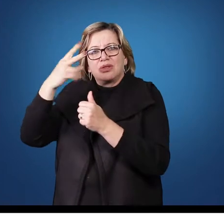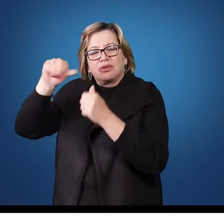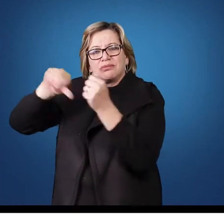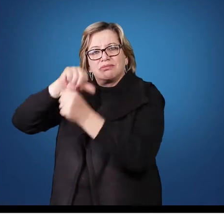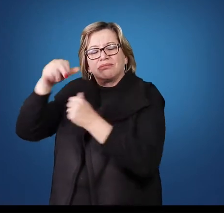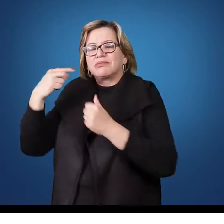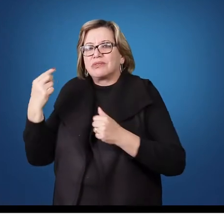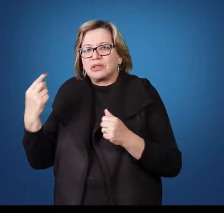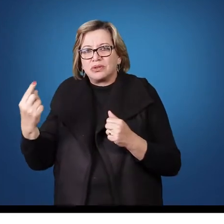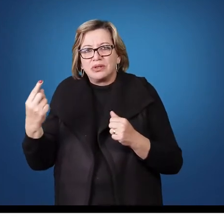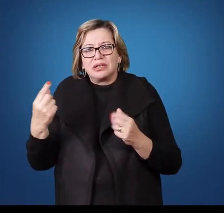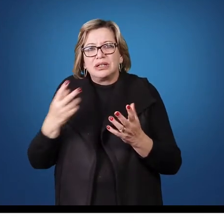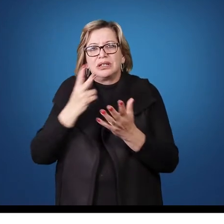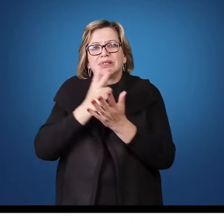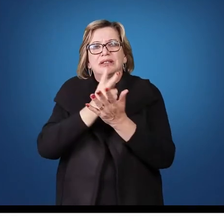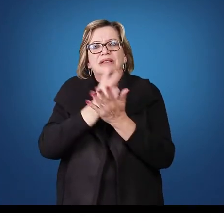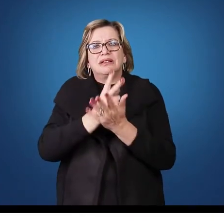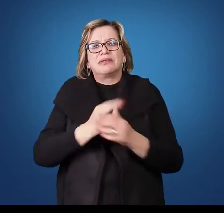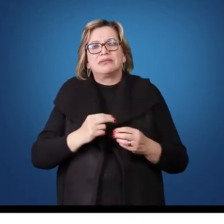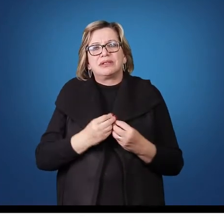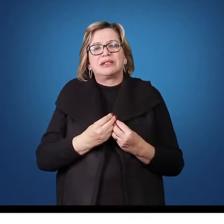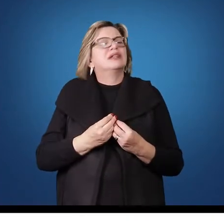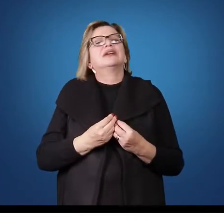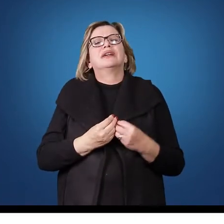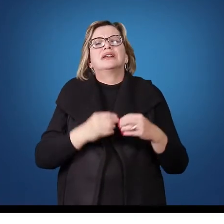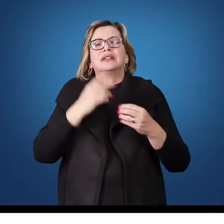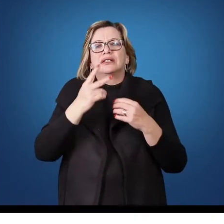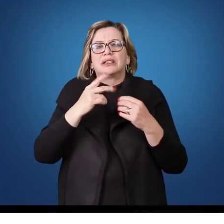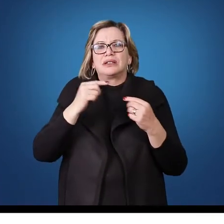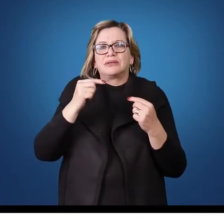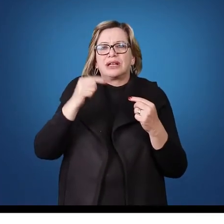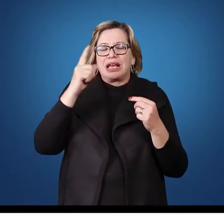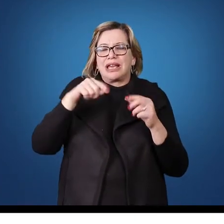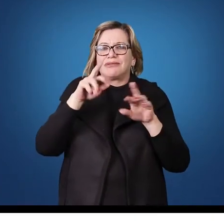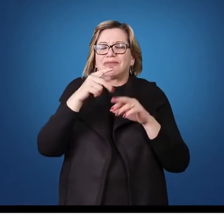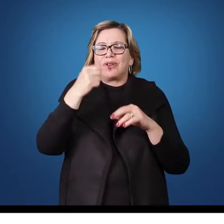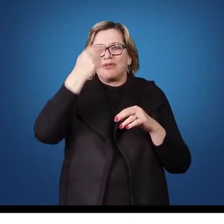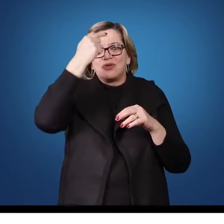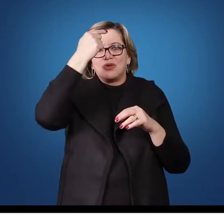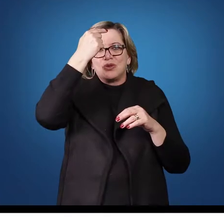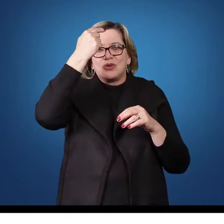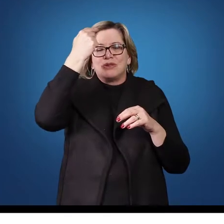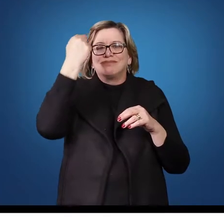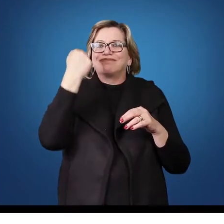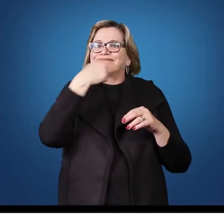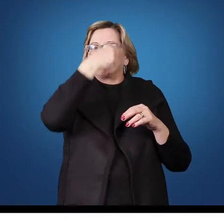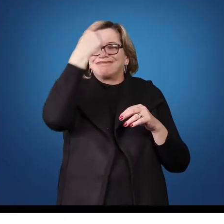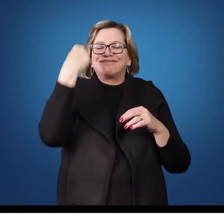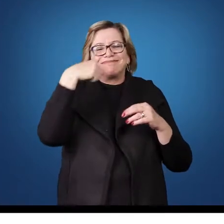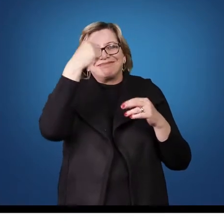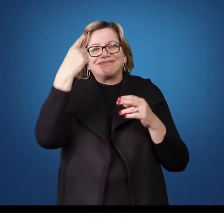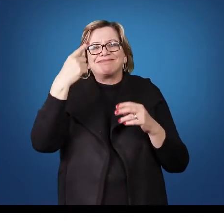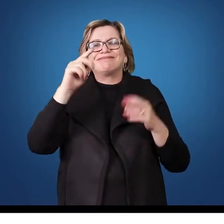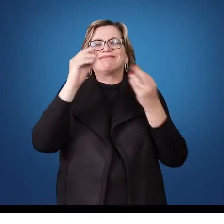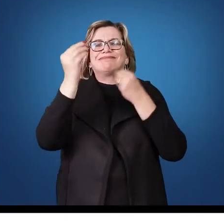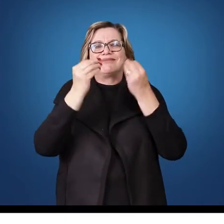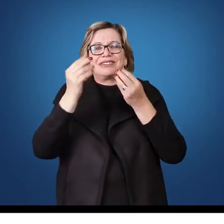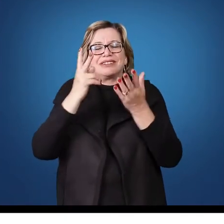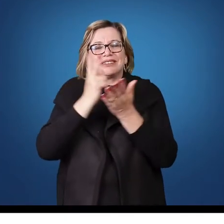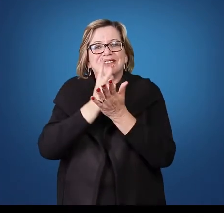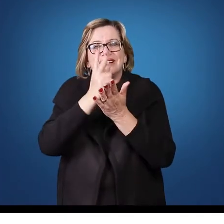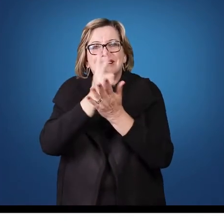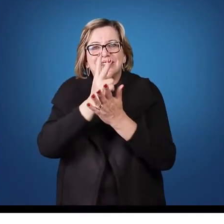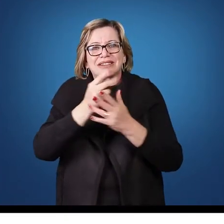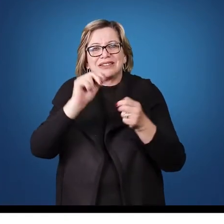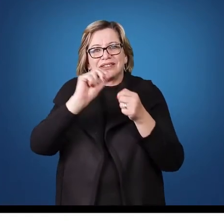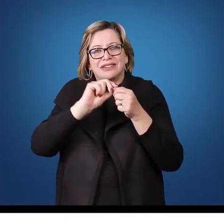a 1. Então o rodízio faz um sistema de rotação horária e essa é a manutenção do rodízio